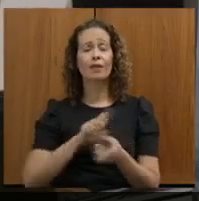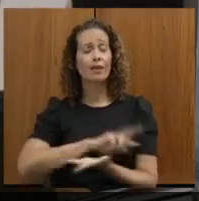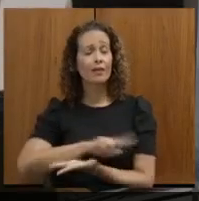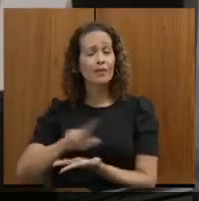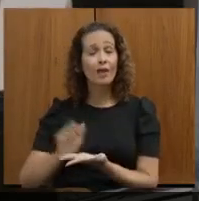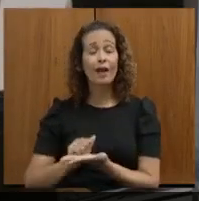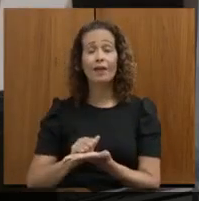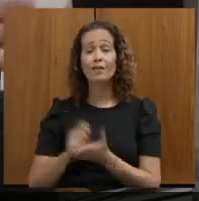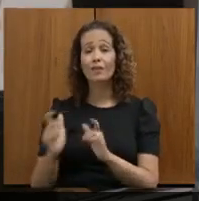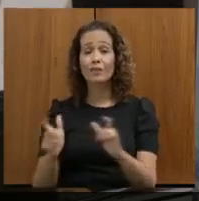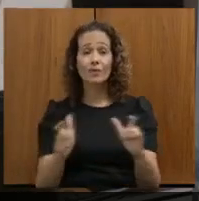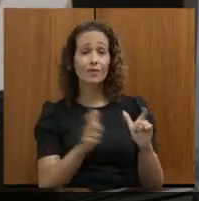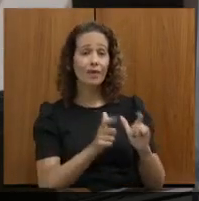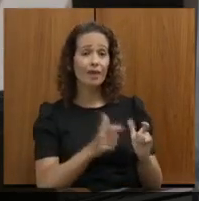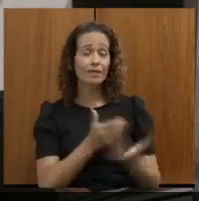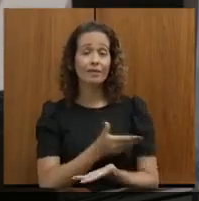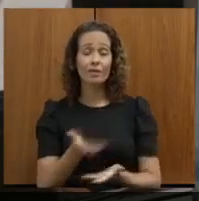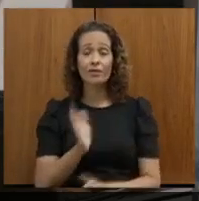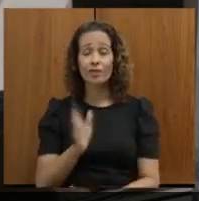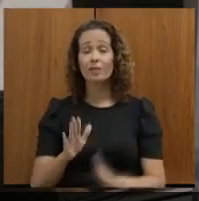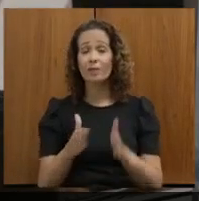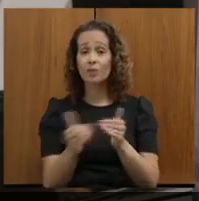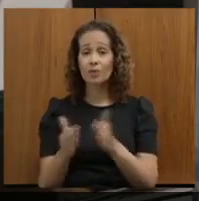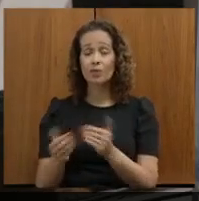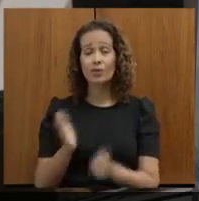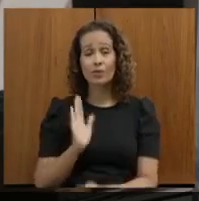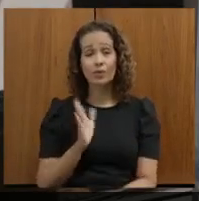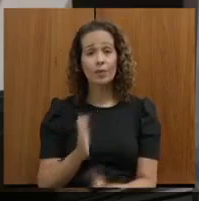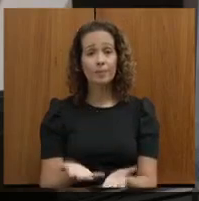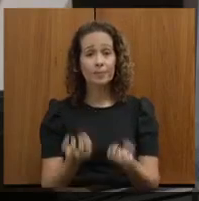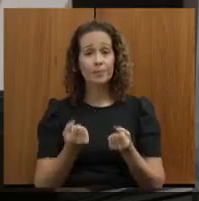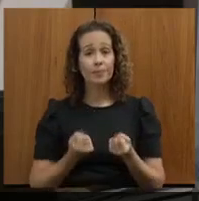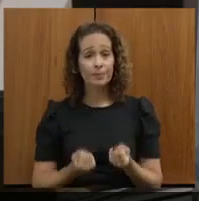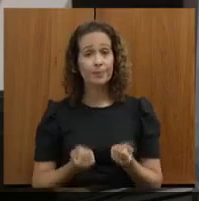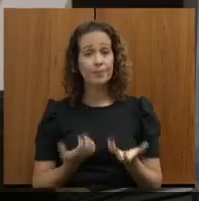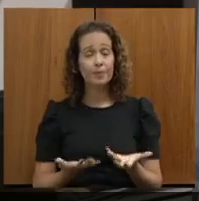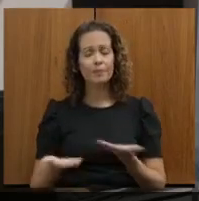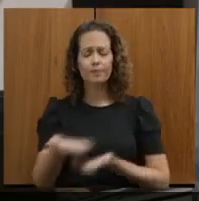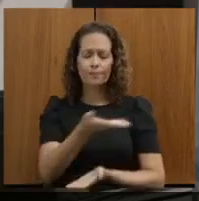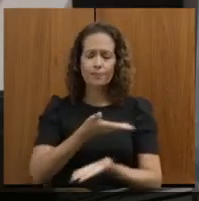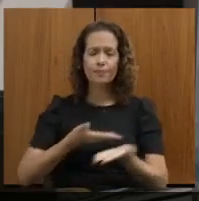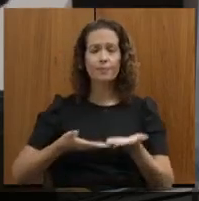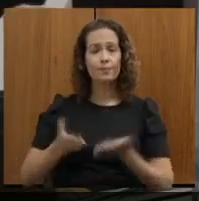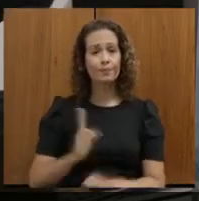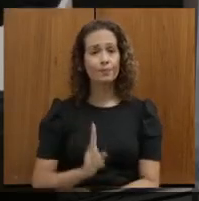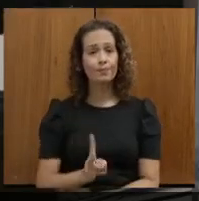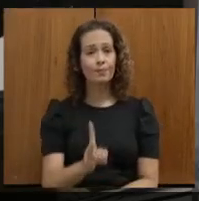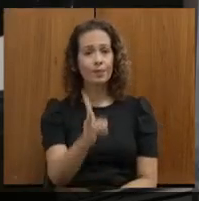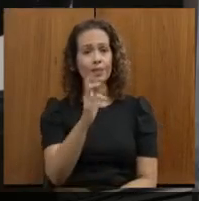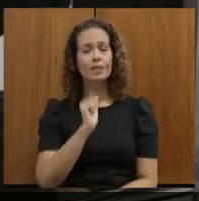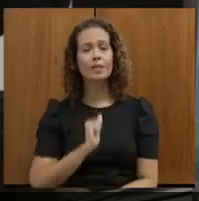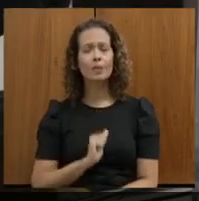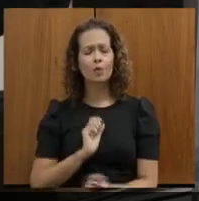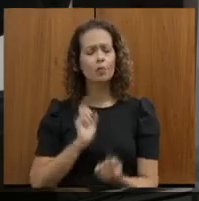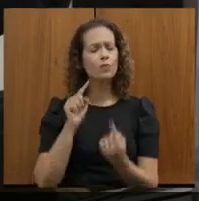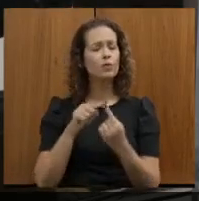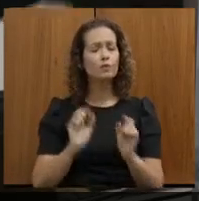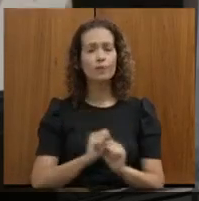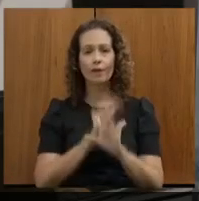preitos, 12 deputados, e tem recebido de uma forma muito interativa e muito propositiva.